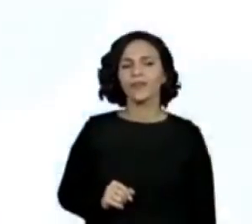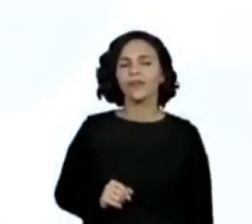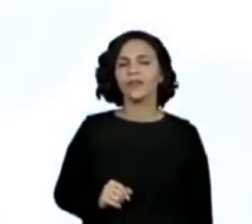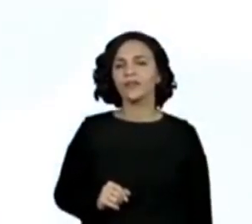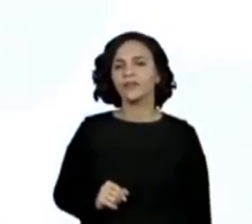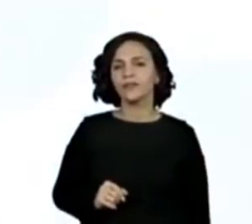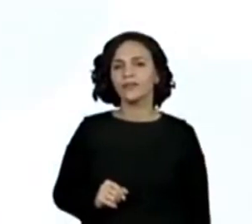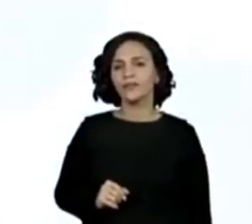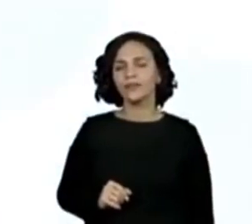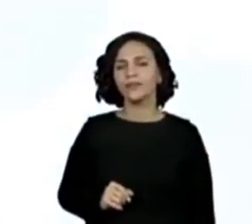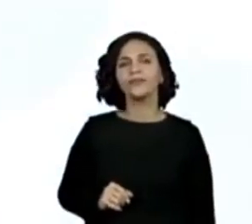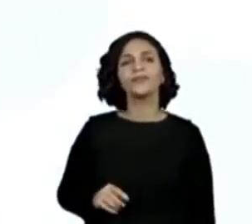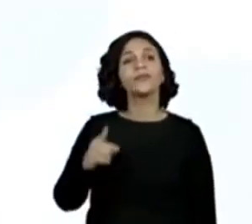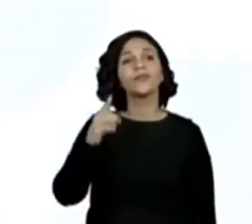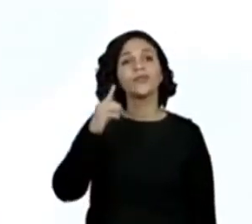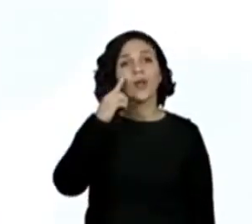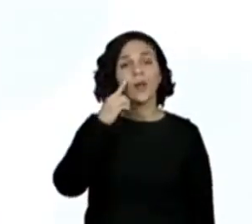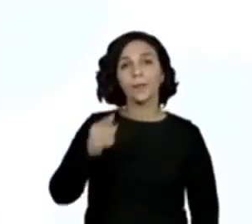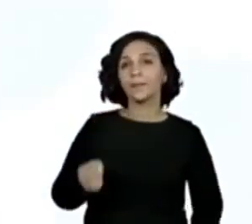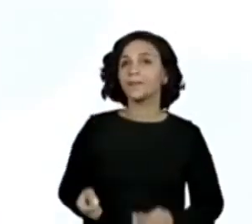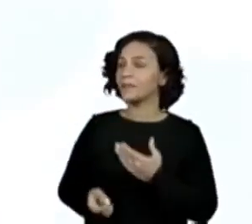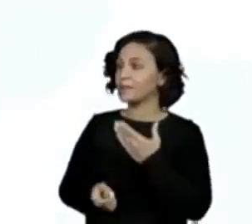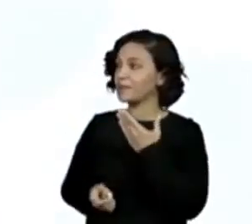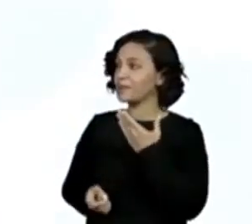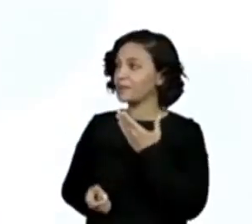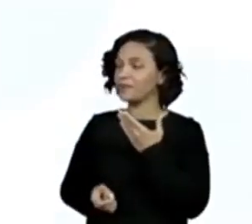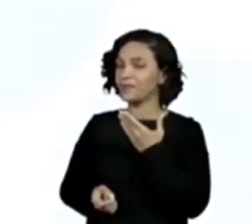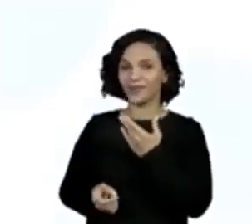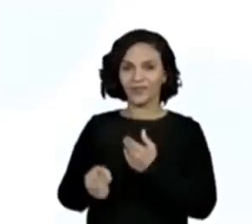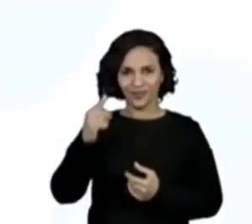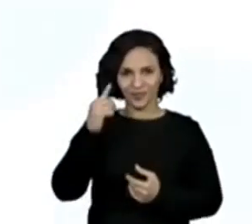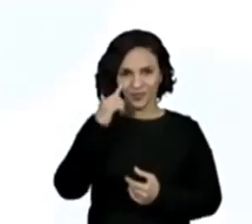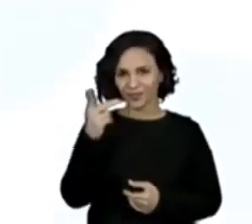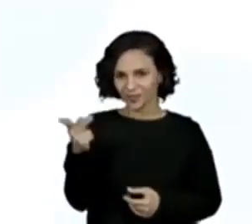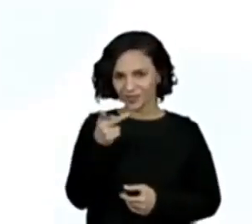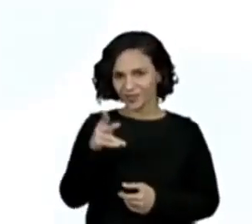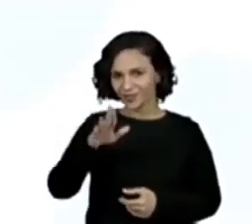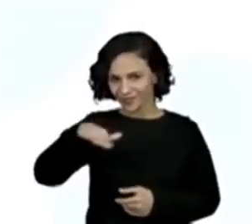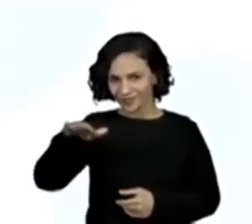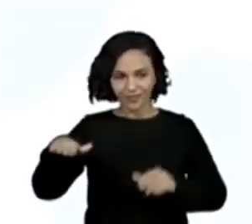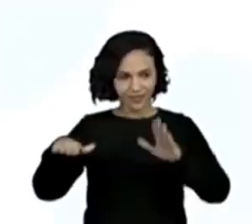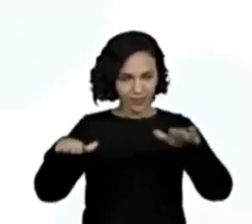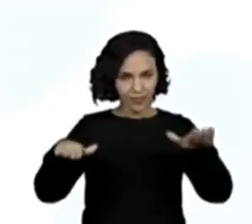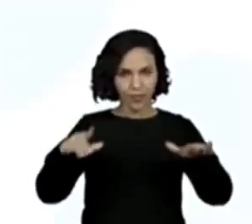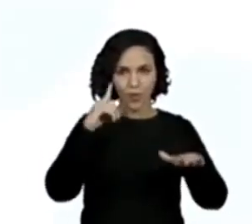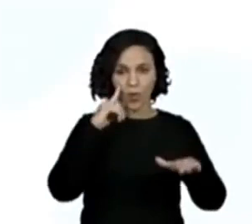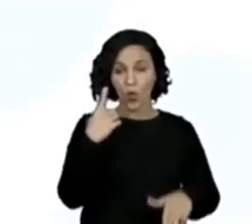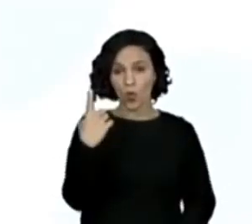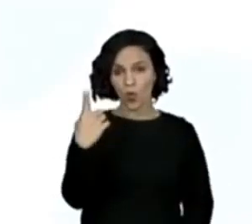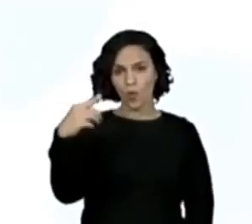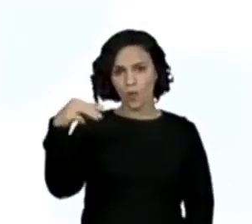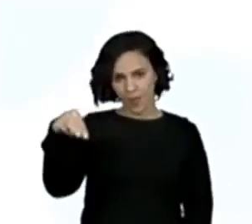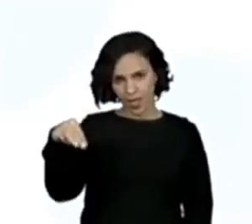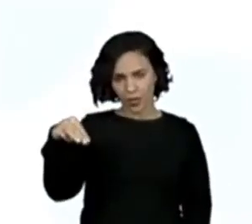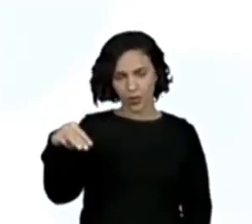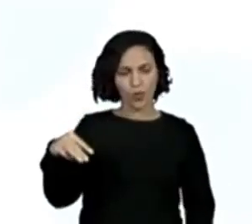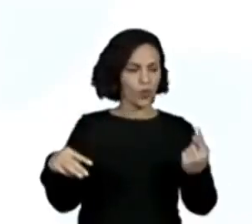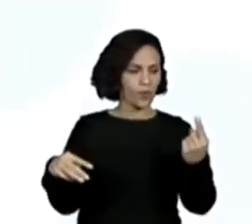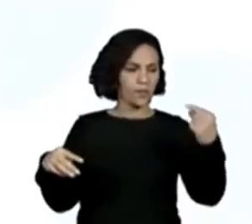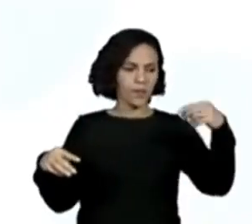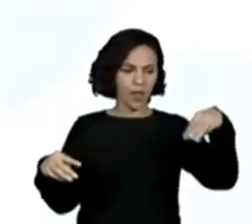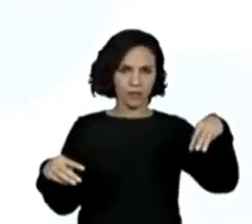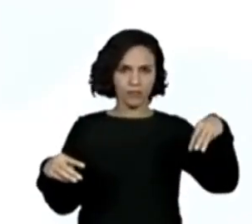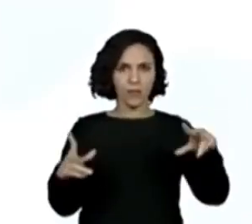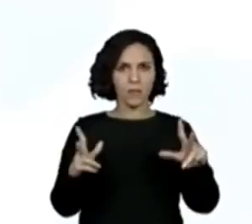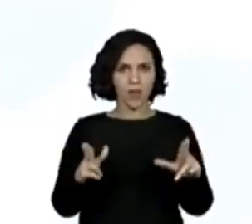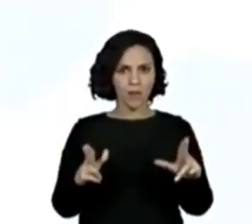aqui no problema que as crianças têm... As duas crianças têm um metro, mais um metro,